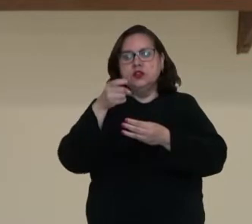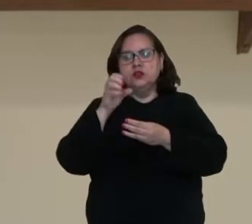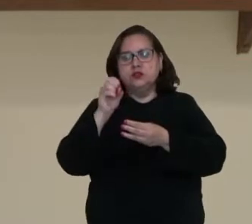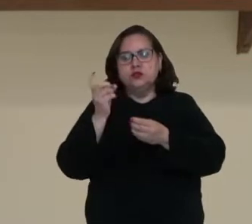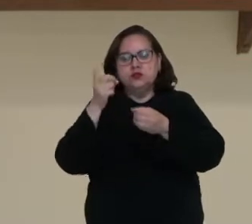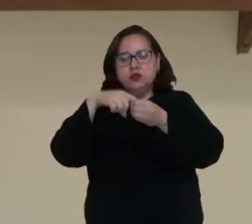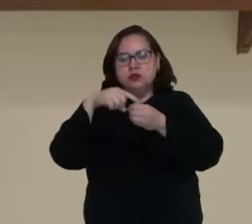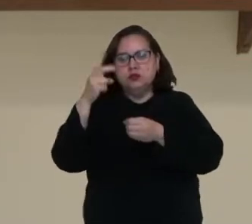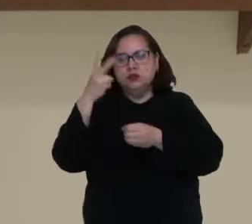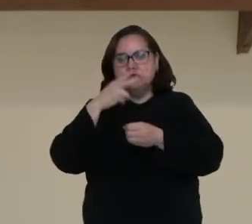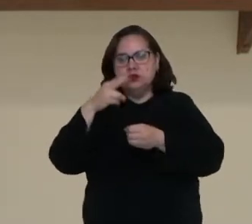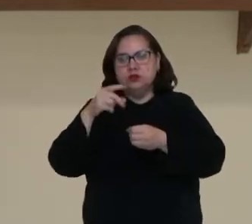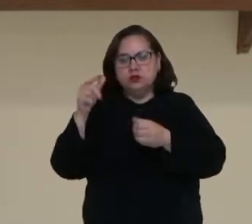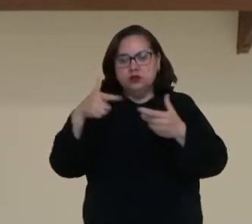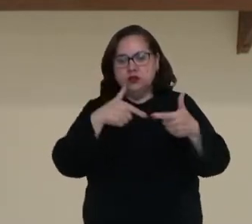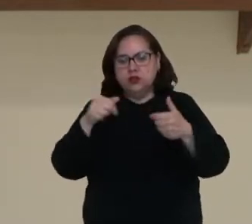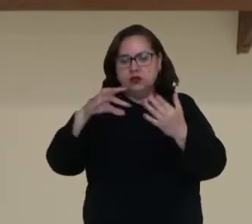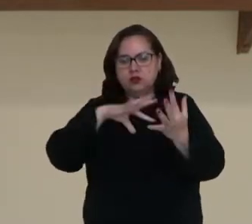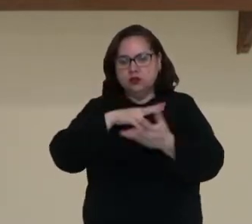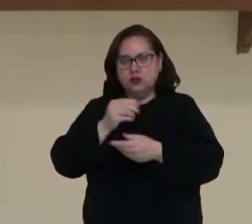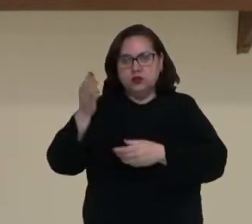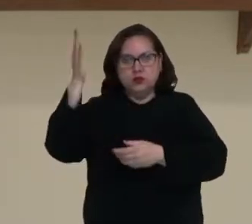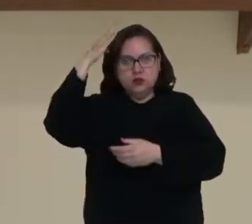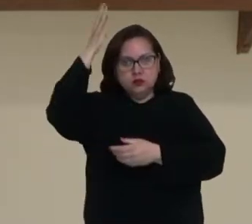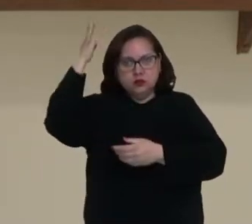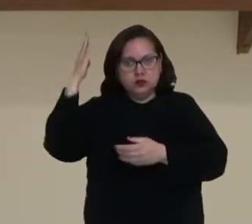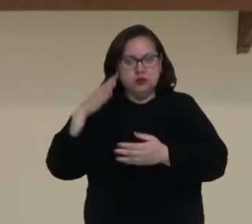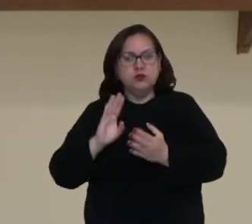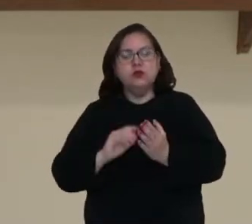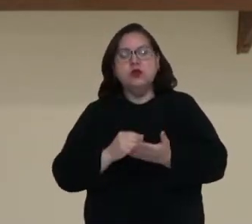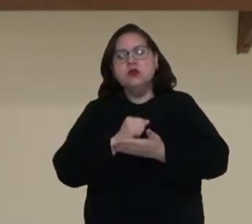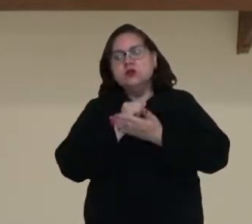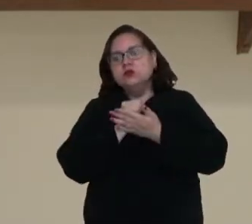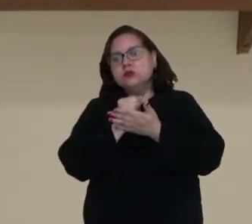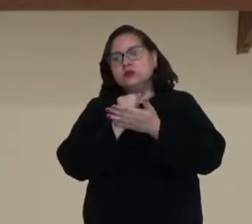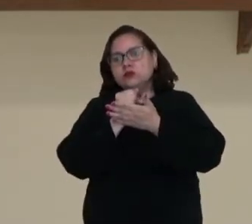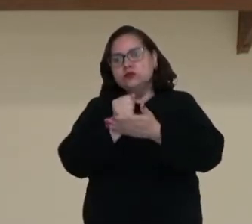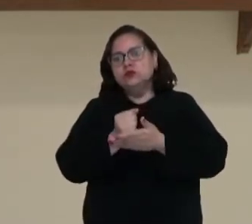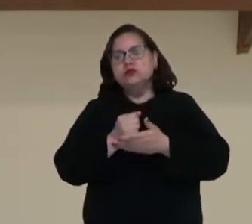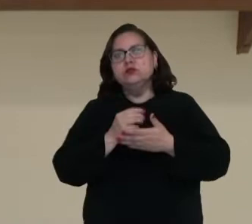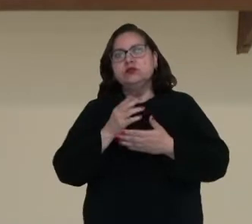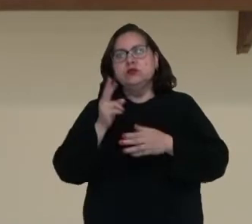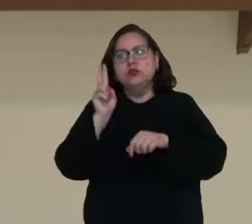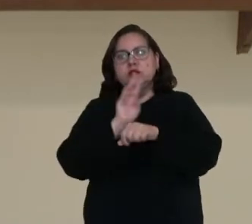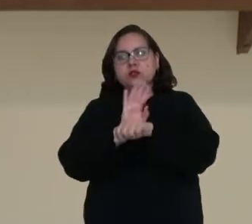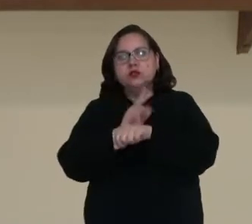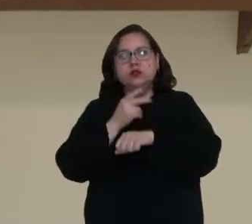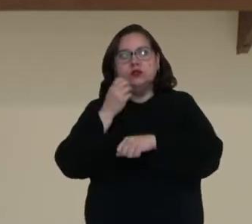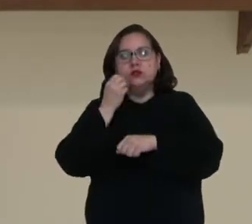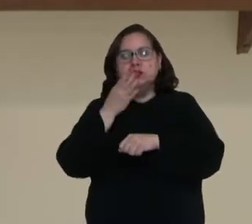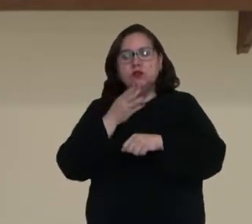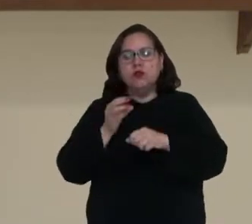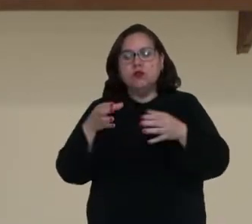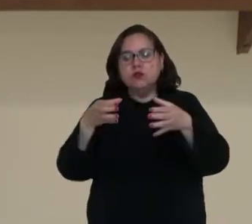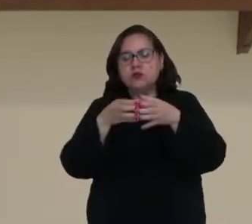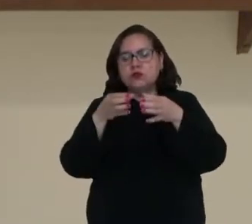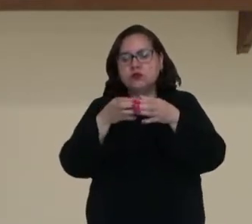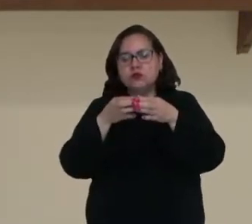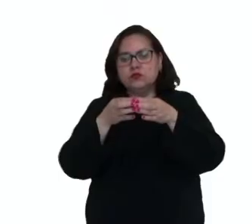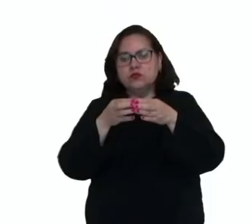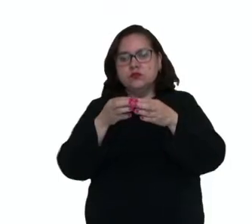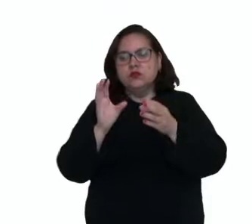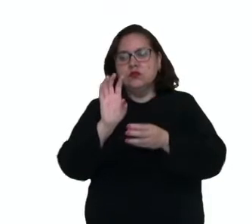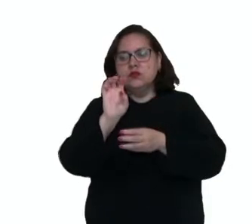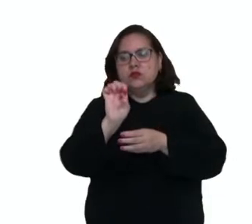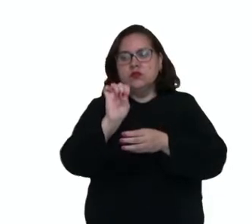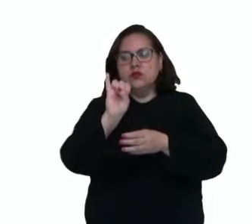Guerra Mundial. Sou a professora Bárbara Furquim e vou acompanhar vocês nesse vídeo. Bom, a formação do eixo.